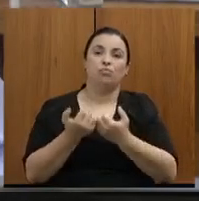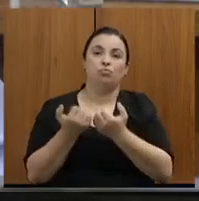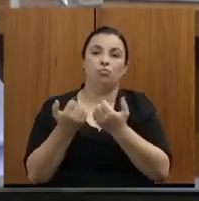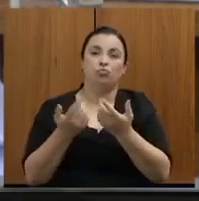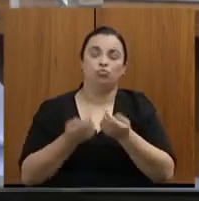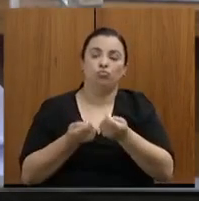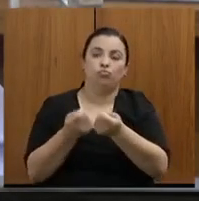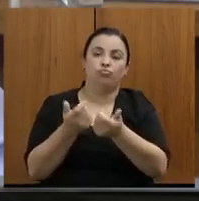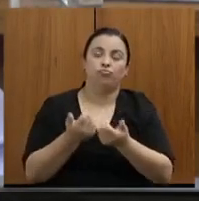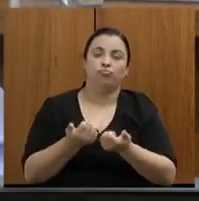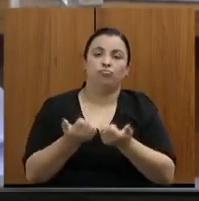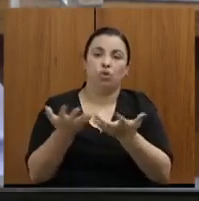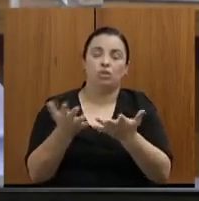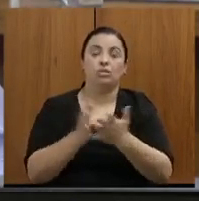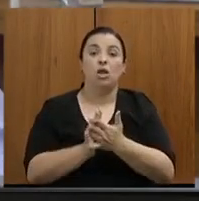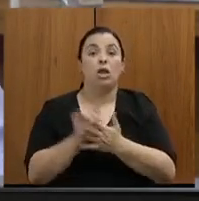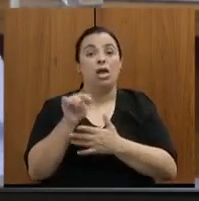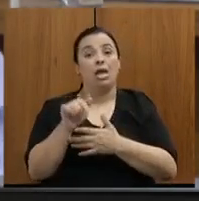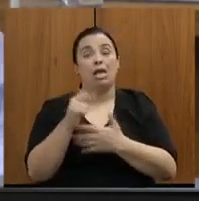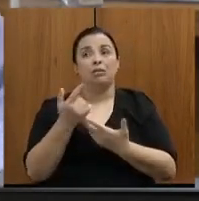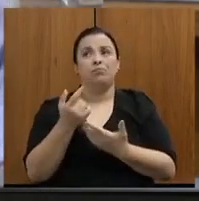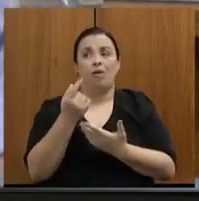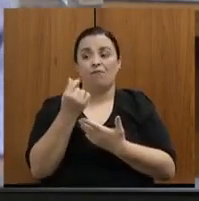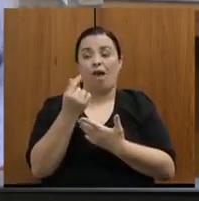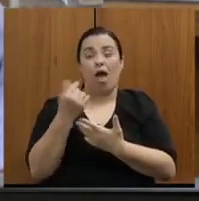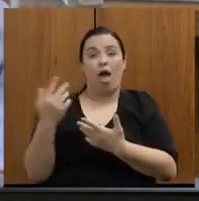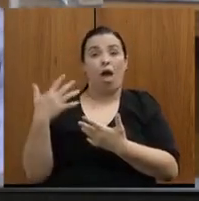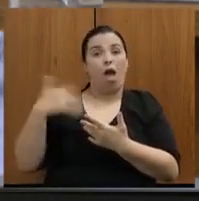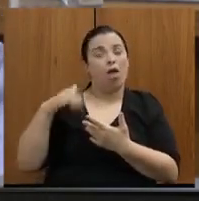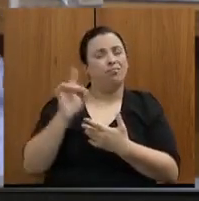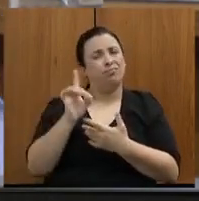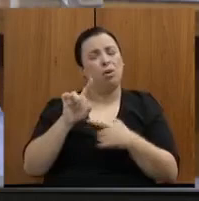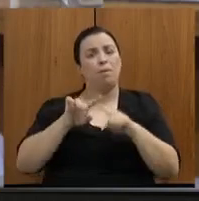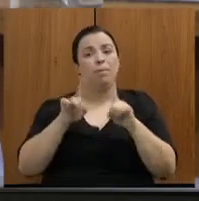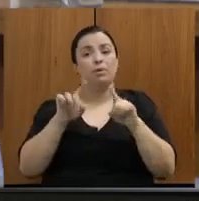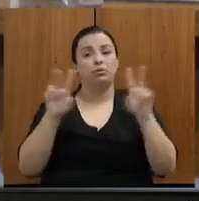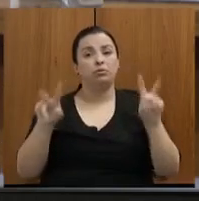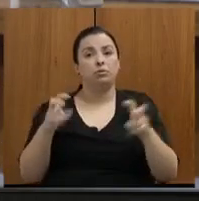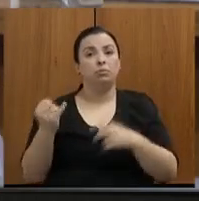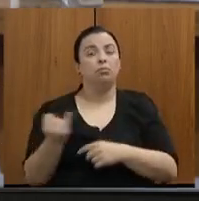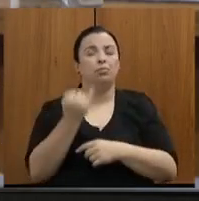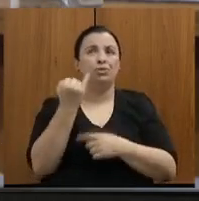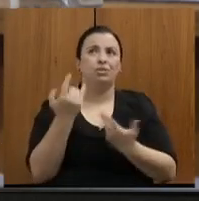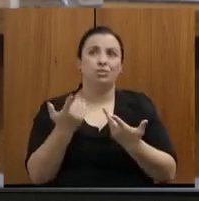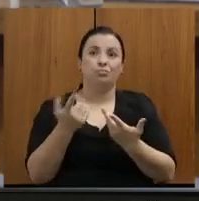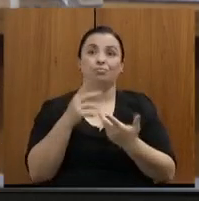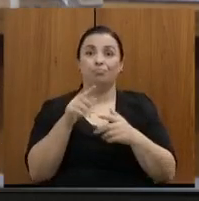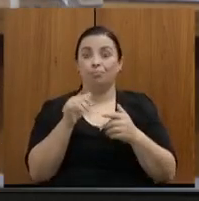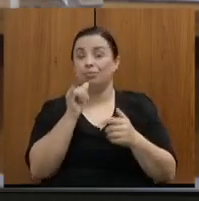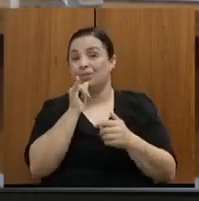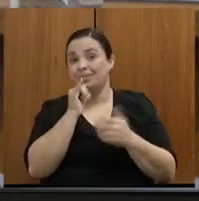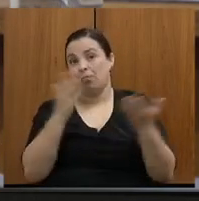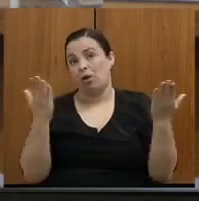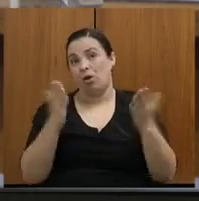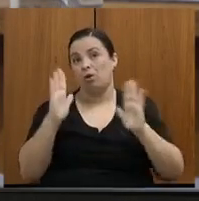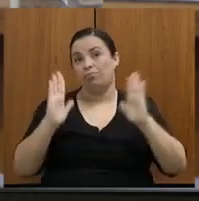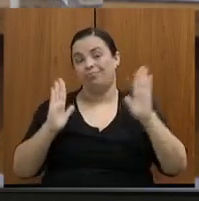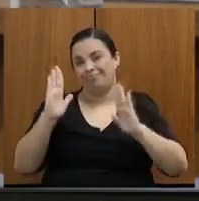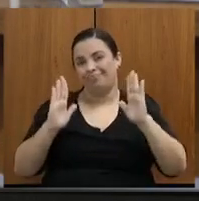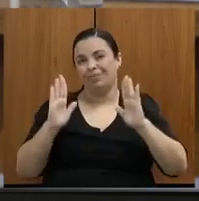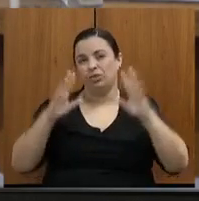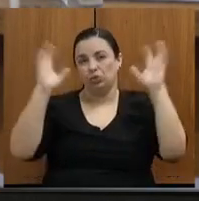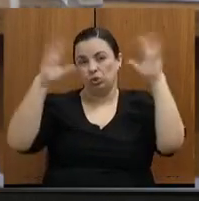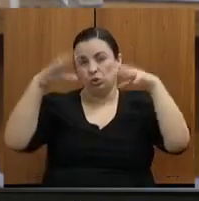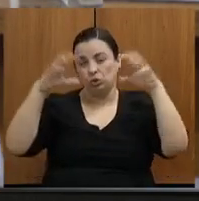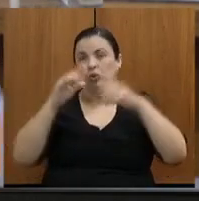mas a gente sabe o quão relevante eles são. agora, com essa questão toda das chuvas, o Vale de Equitinhonha, do Mucuri,